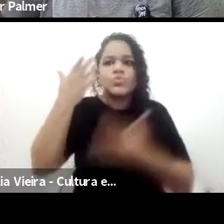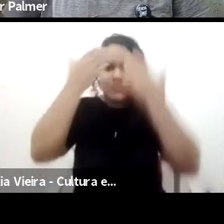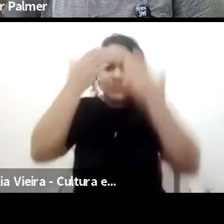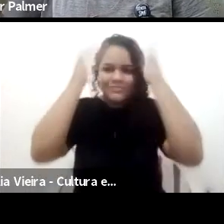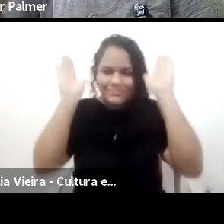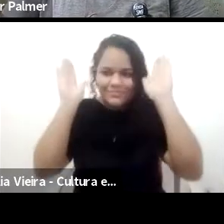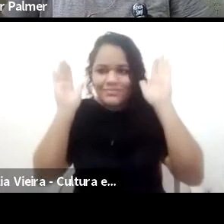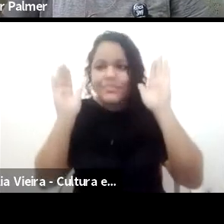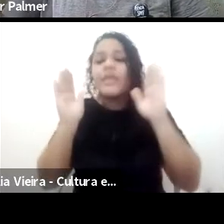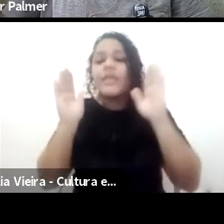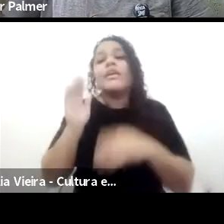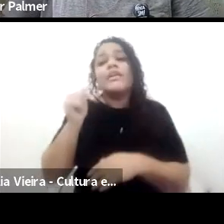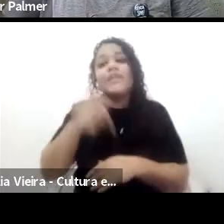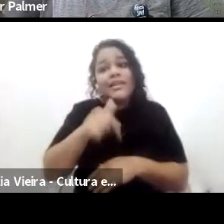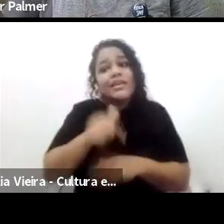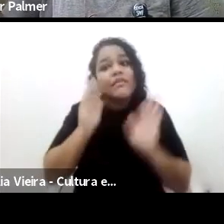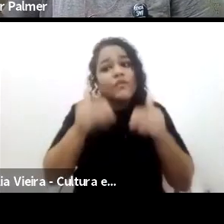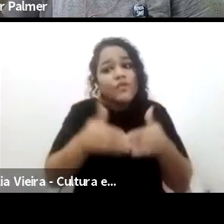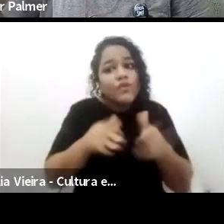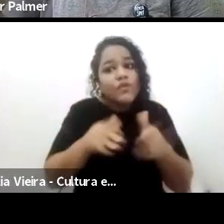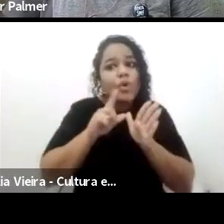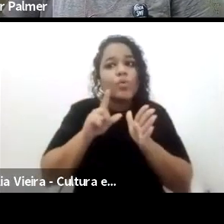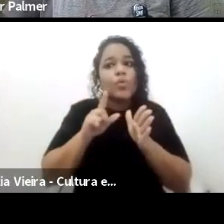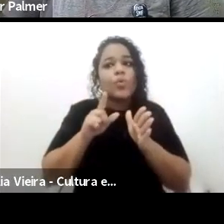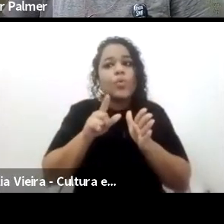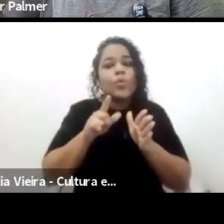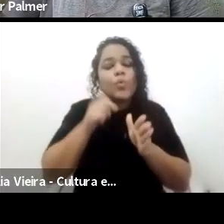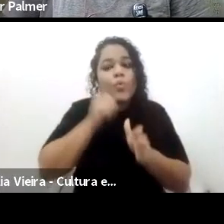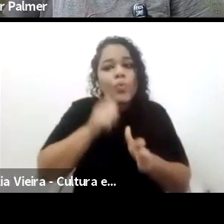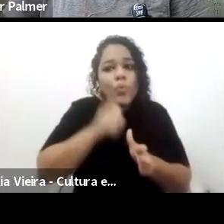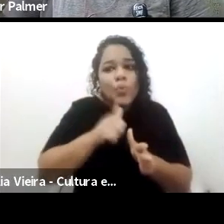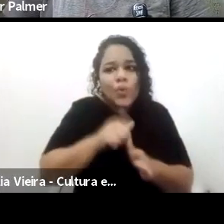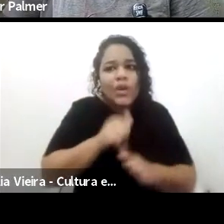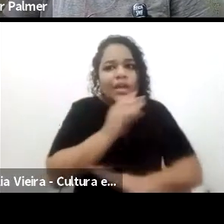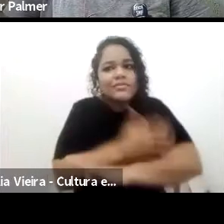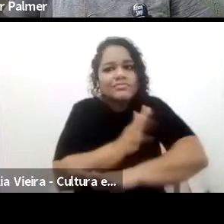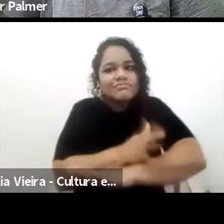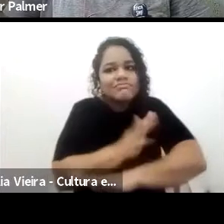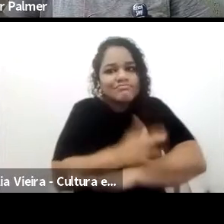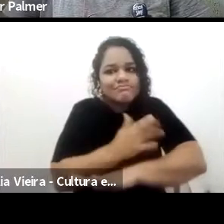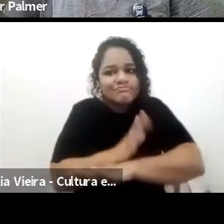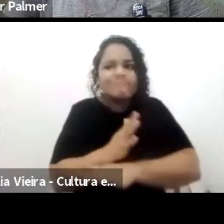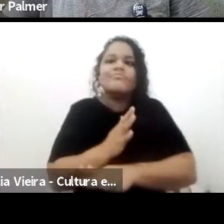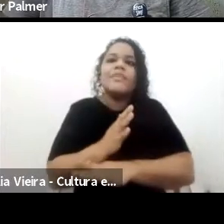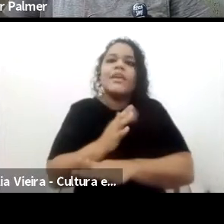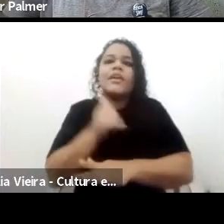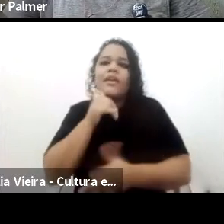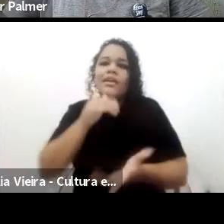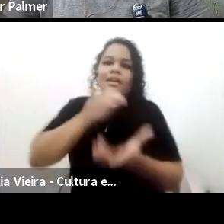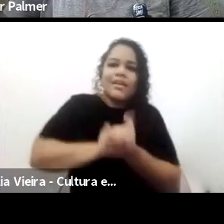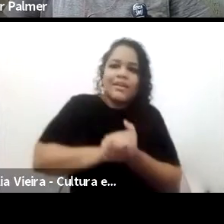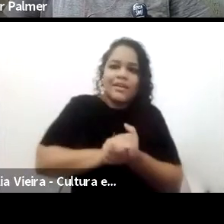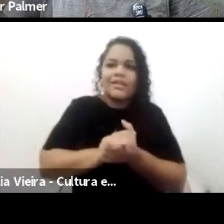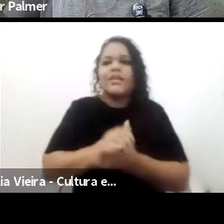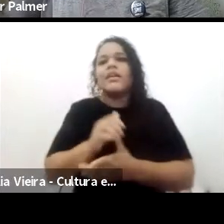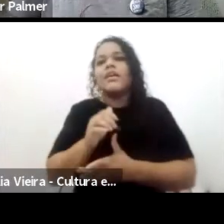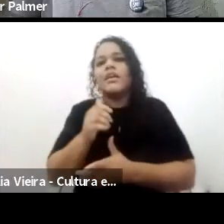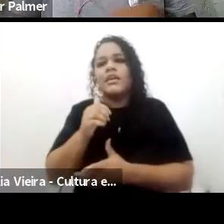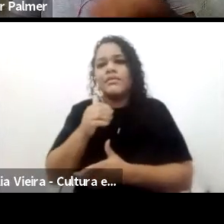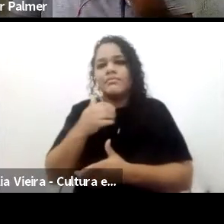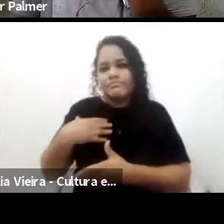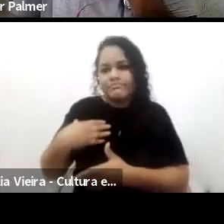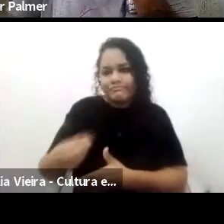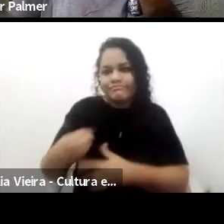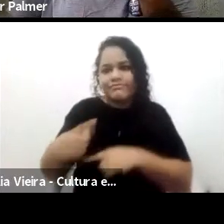para o matrimônio e para o casamento. A ideia de que a sua casa, a sua